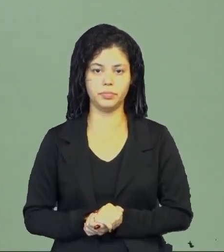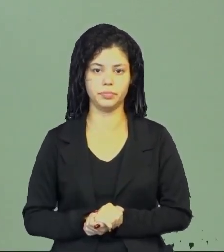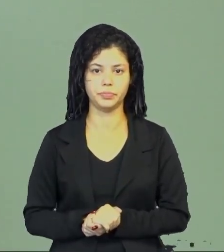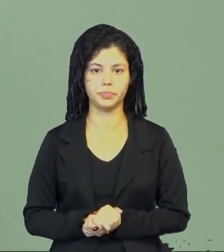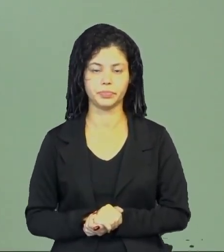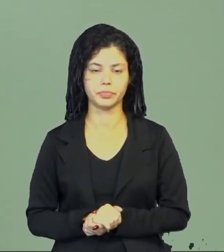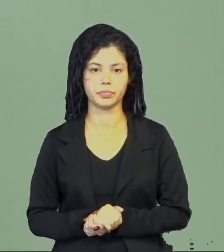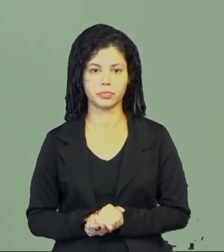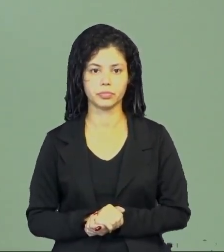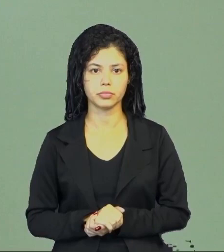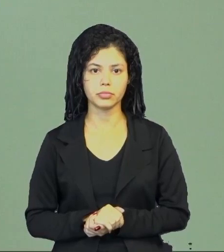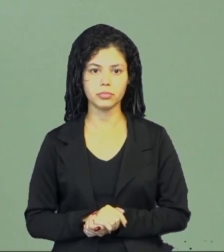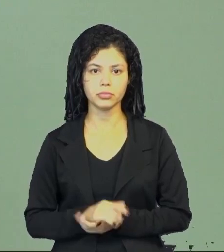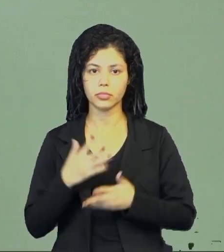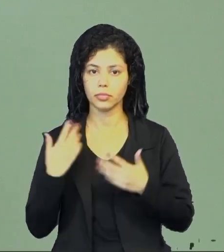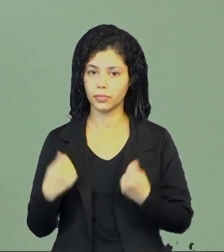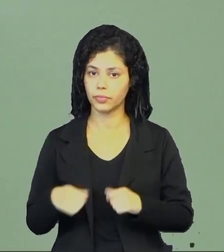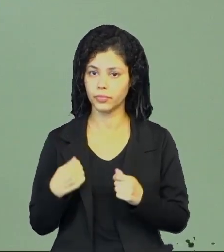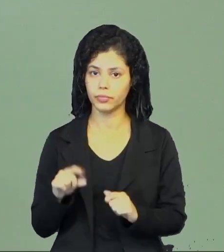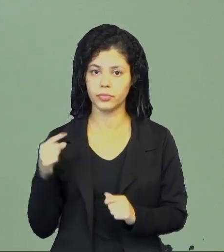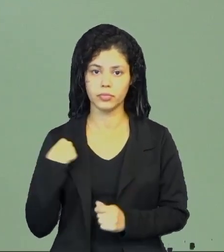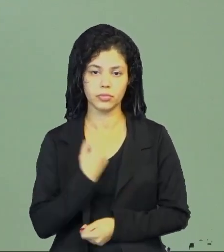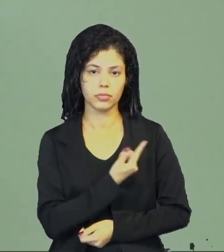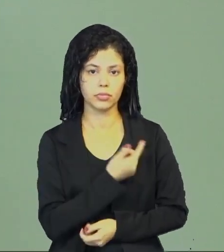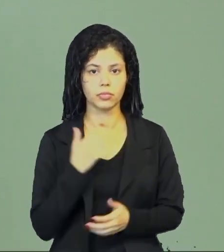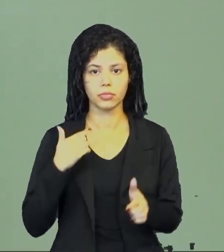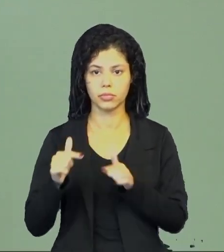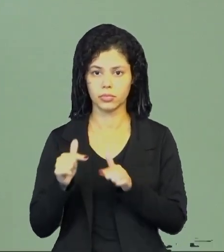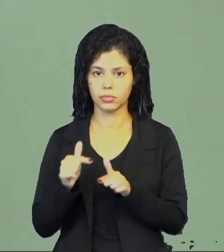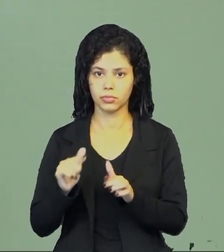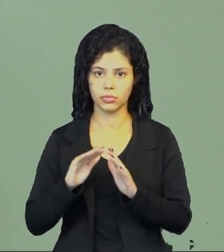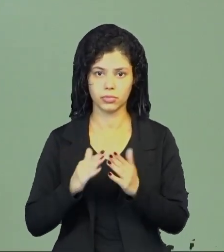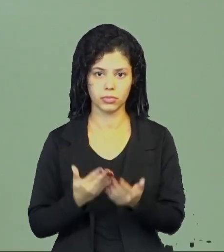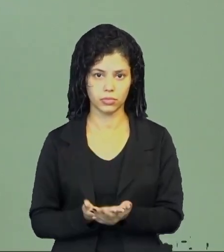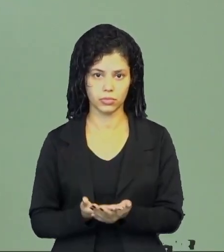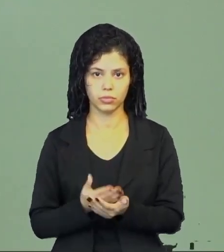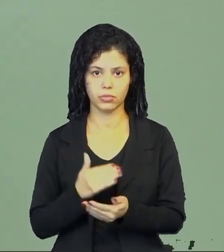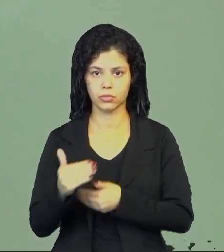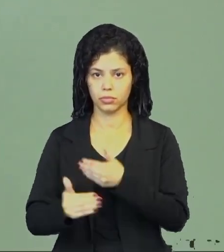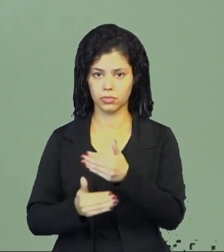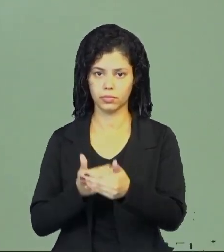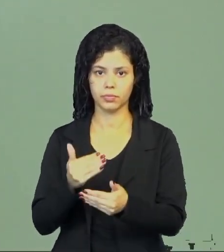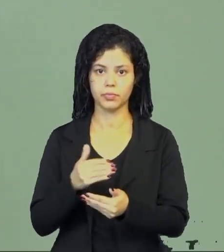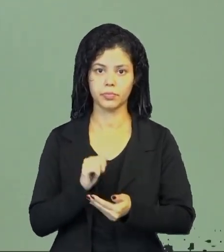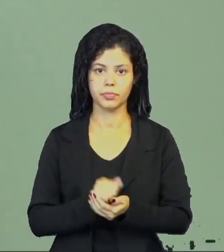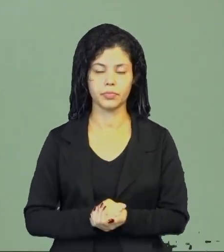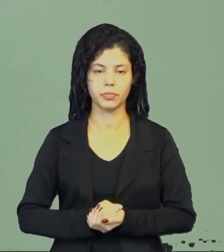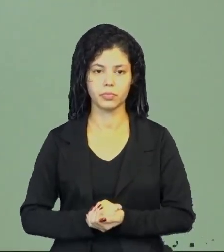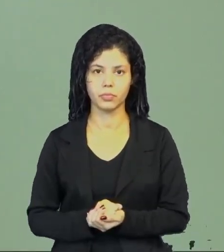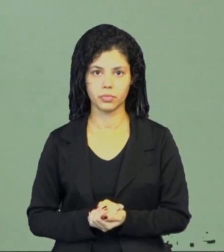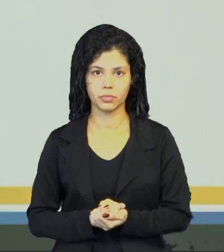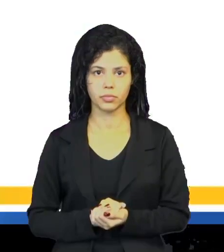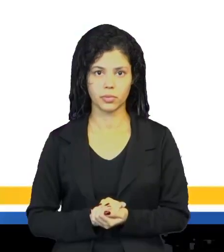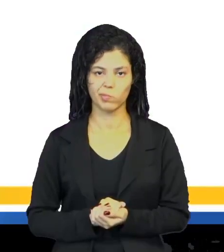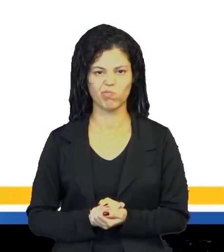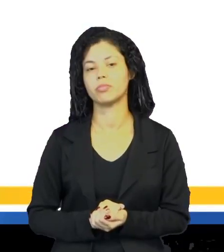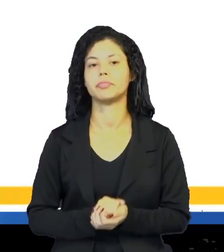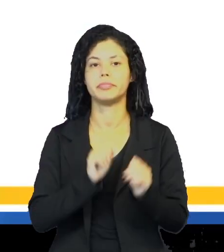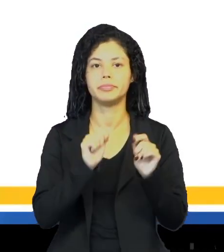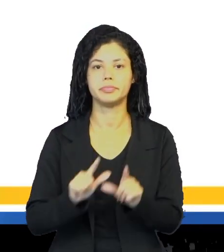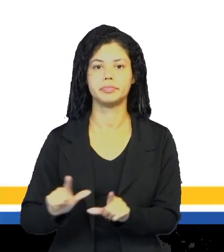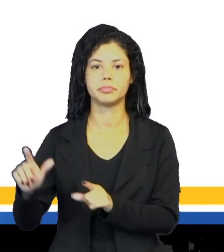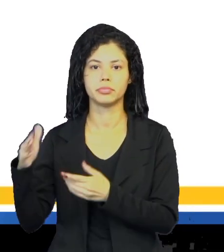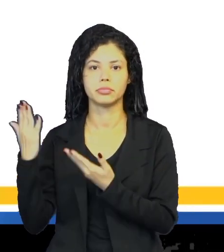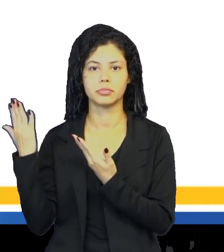os objetos necessários para a gente trabalhar e desenvolver nosso ensino de aprendizagem na escola. Slide na